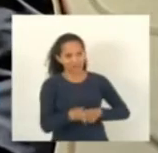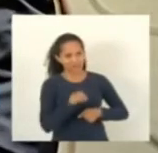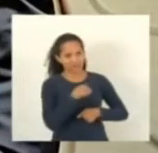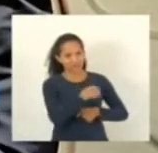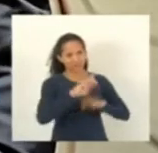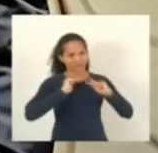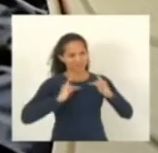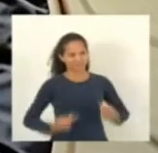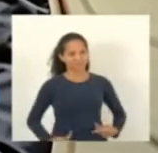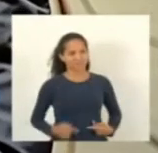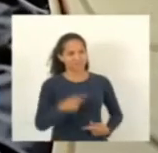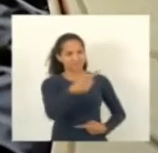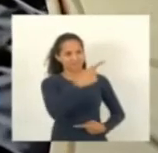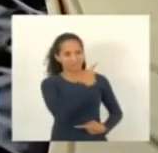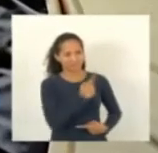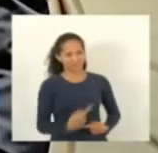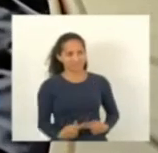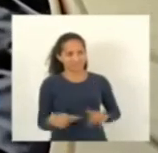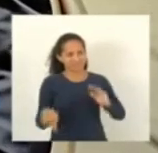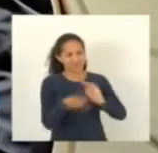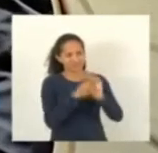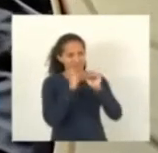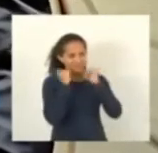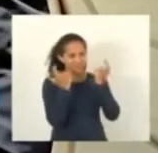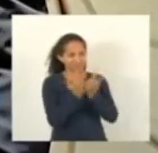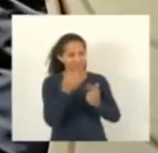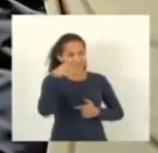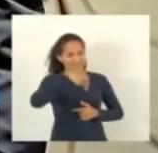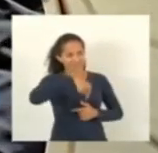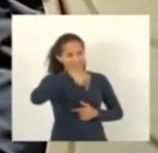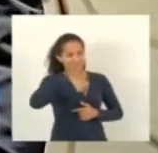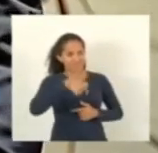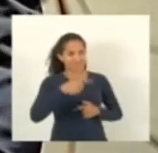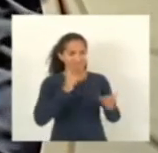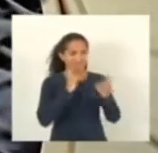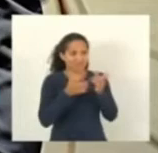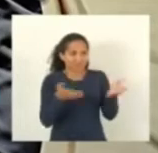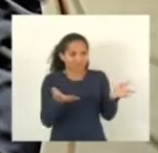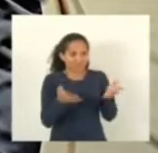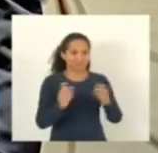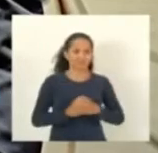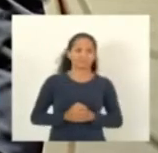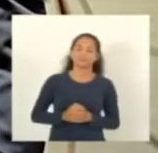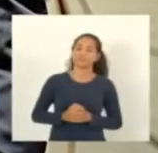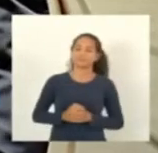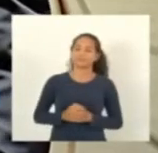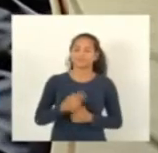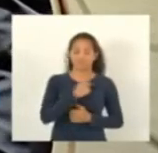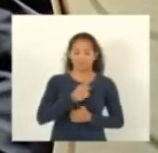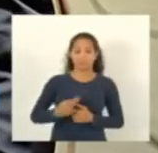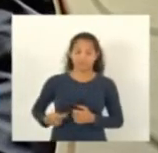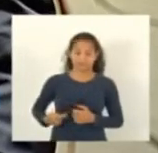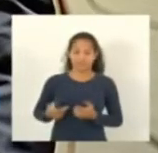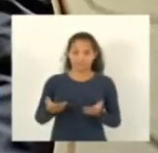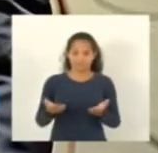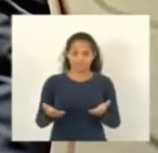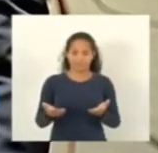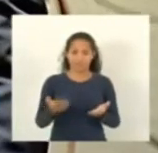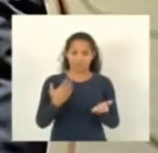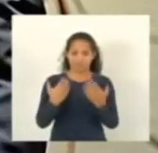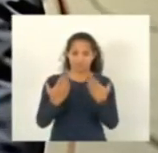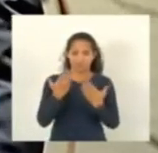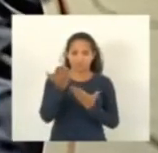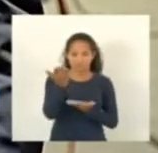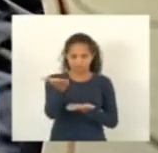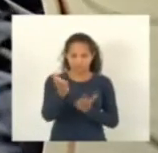como presidente da... Obrigado, deputado Sérgio. ...da sessão hoje. Presidente, conforme eu tinha conversado